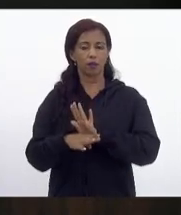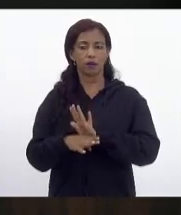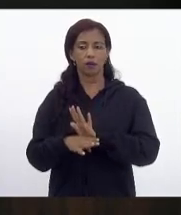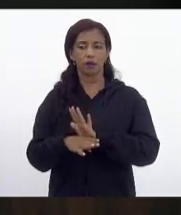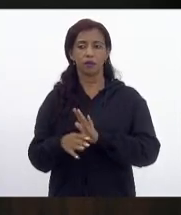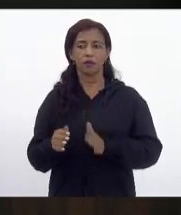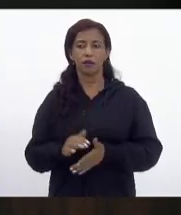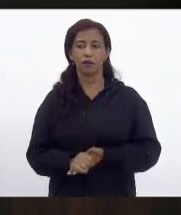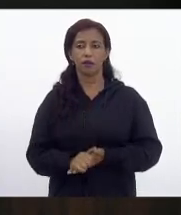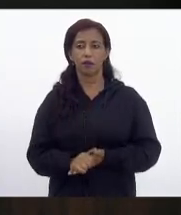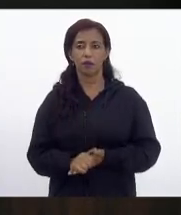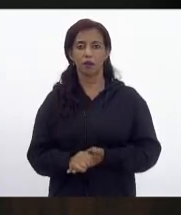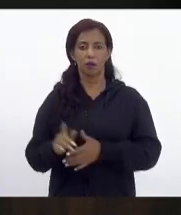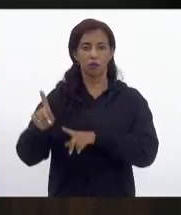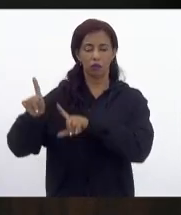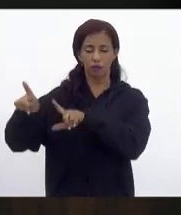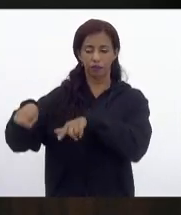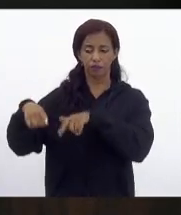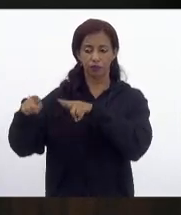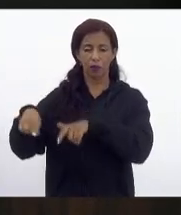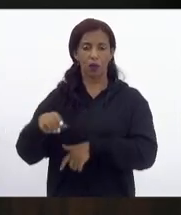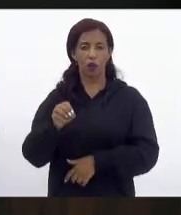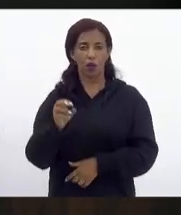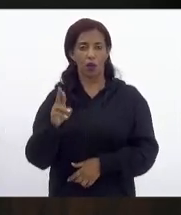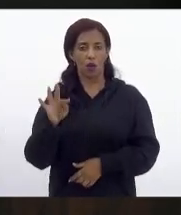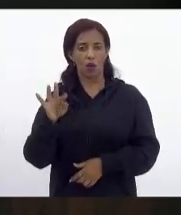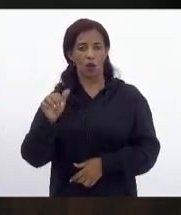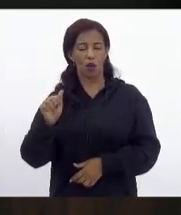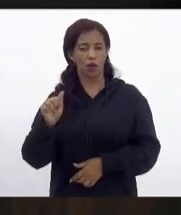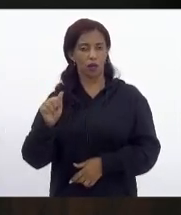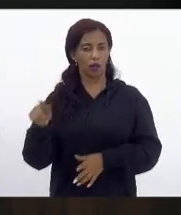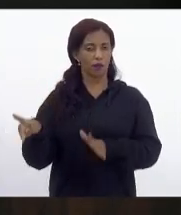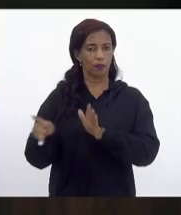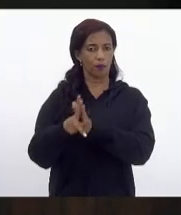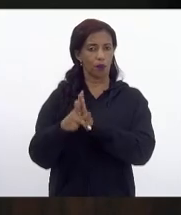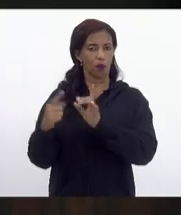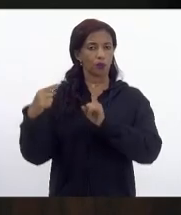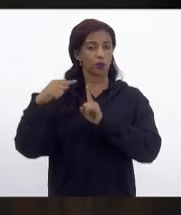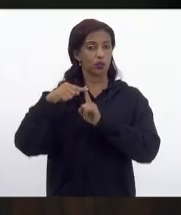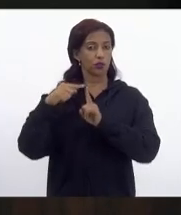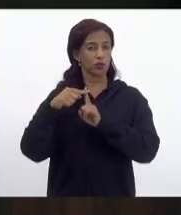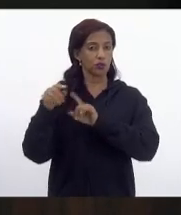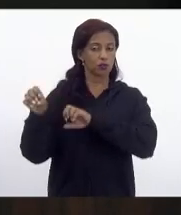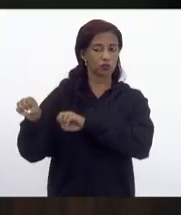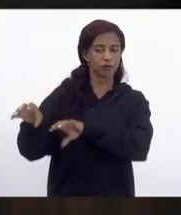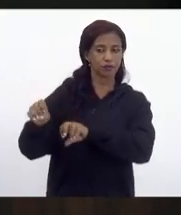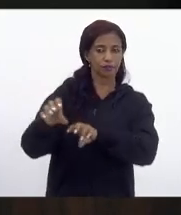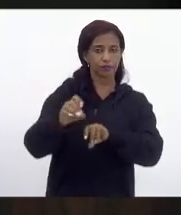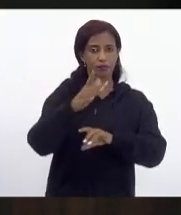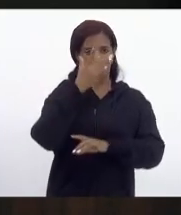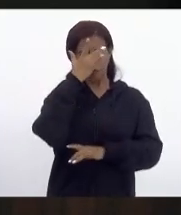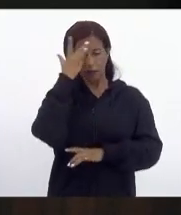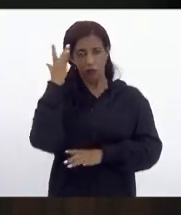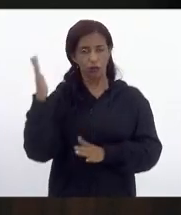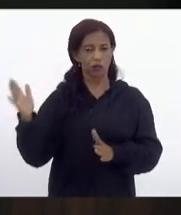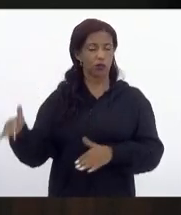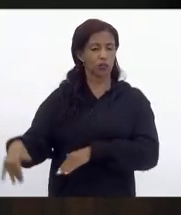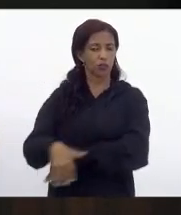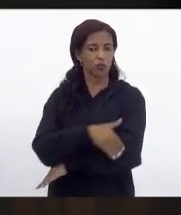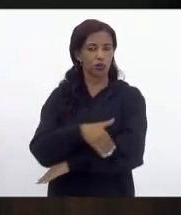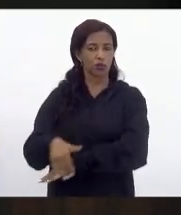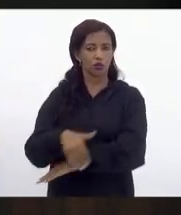Horta Acolhedora Urbana, com o objetivo de instruir pessoas em situação de rua